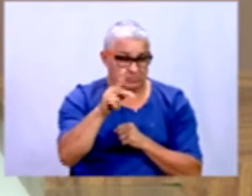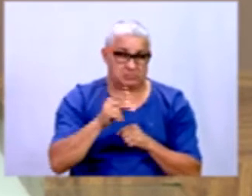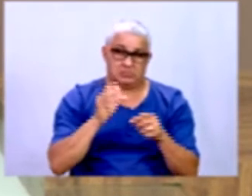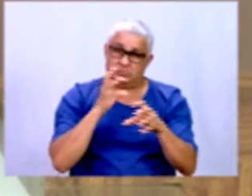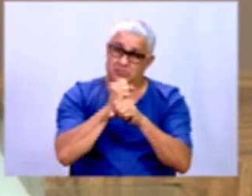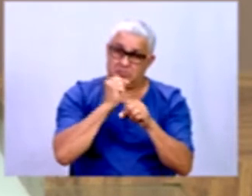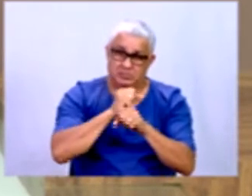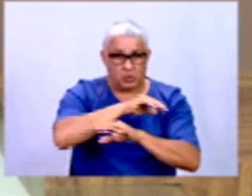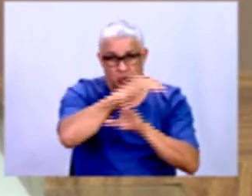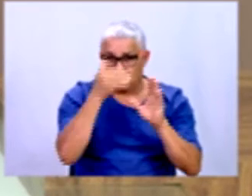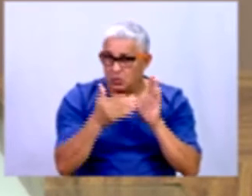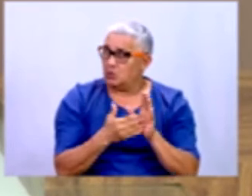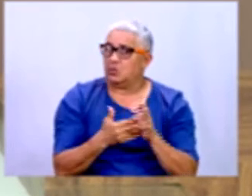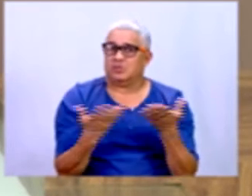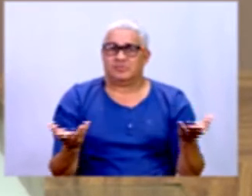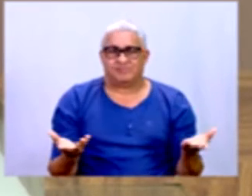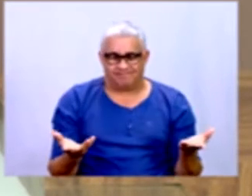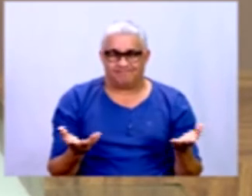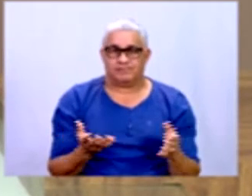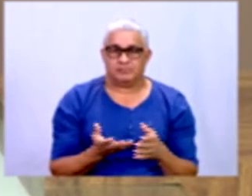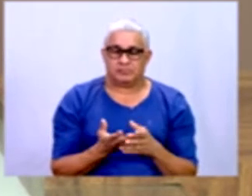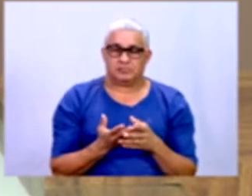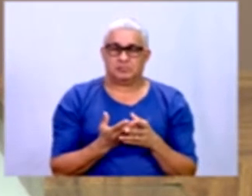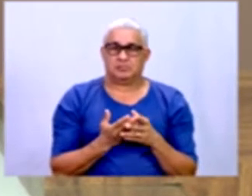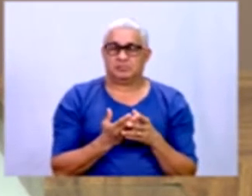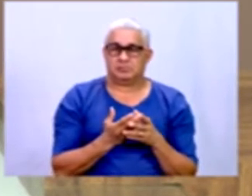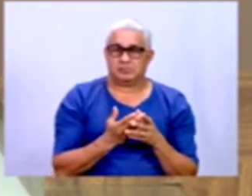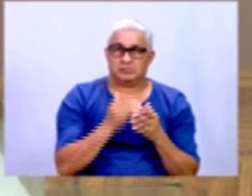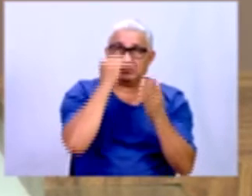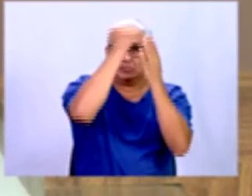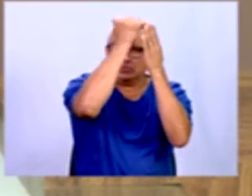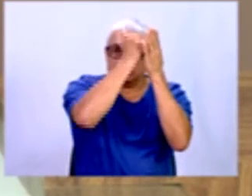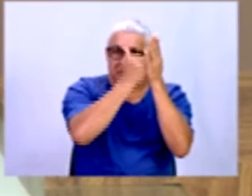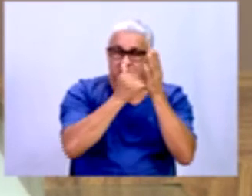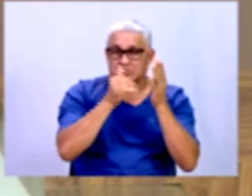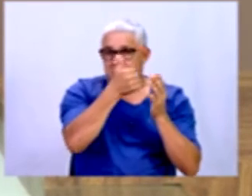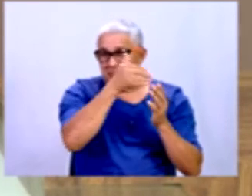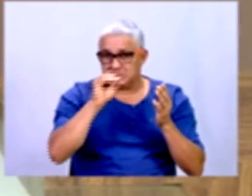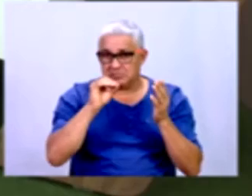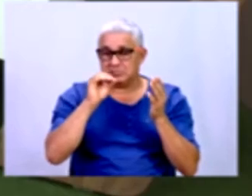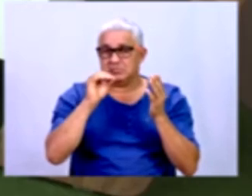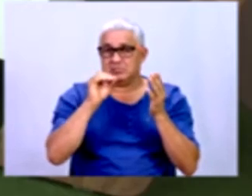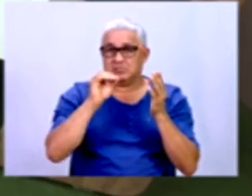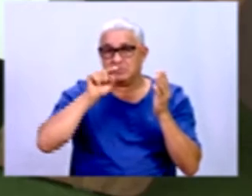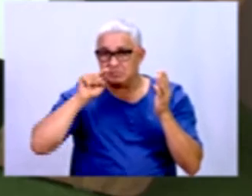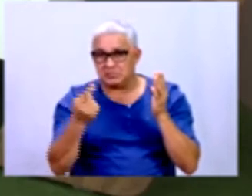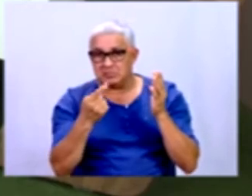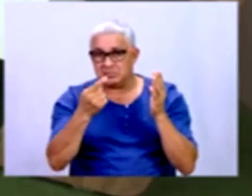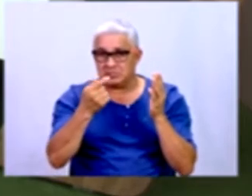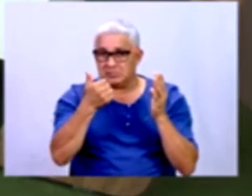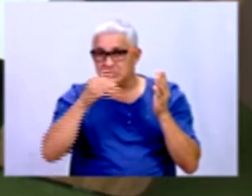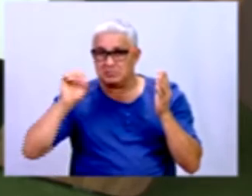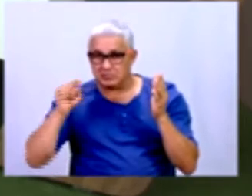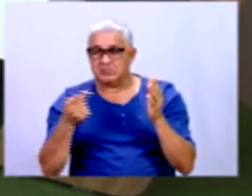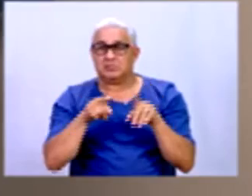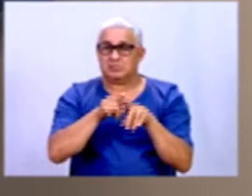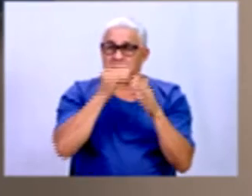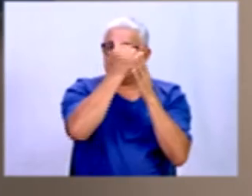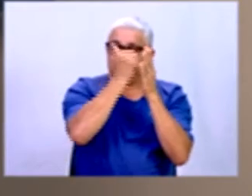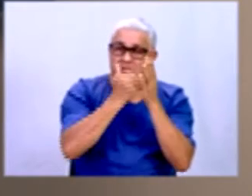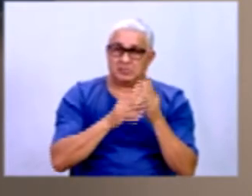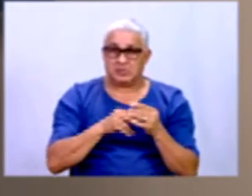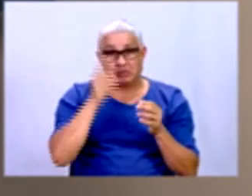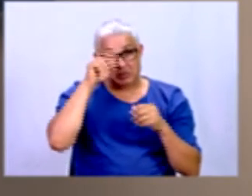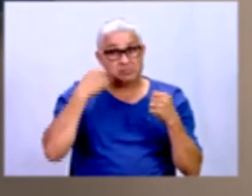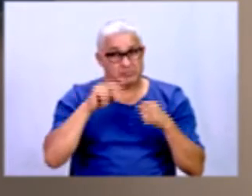tudo aí, né? Se vai ser em cima de uma escala de 100, uma escala de 1.000, uma escala de 100.000. Exatamente. Lembrando que quando a gente está falando de